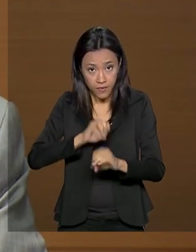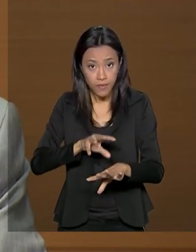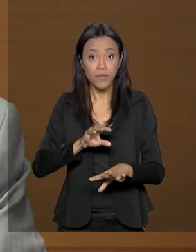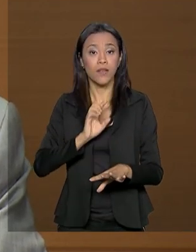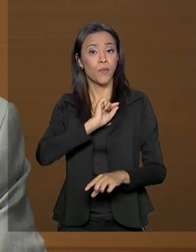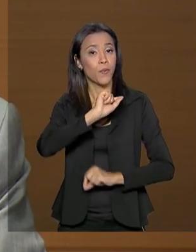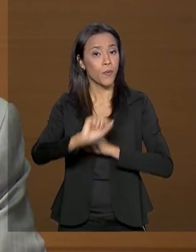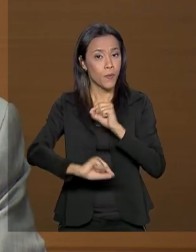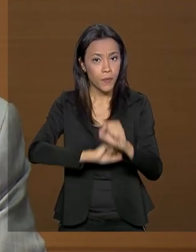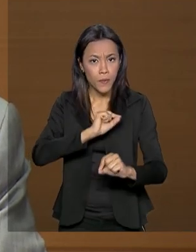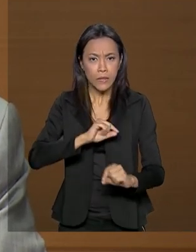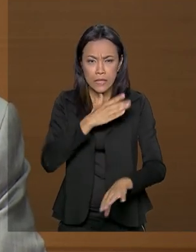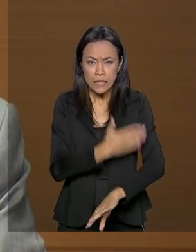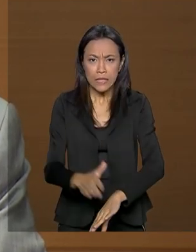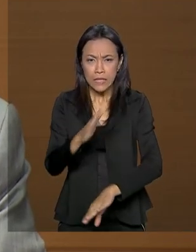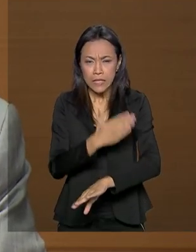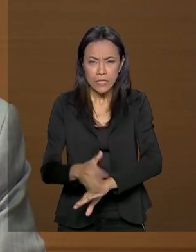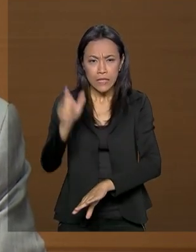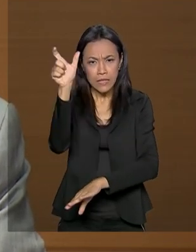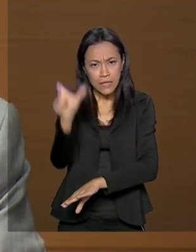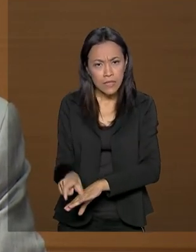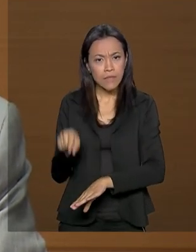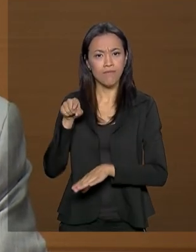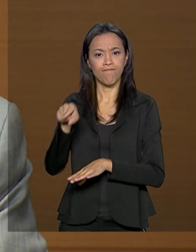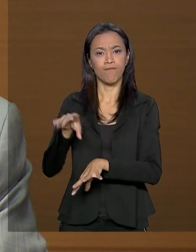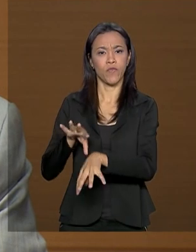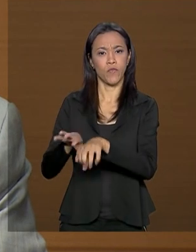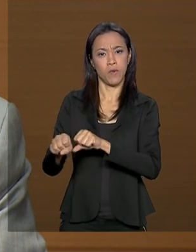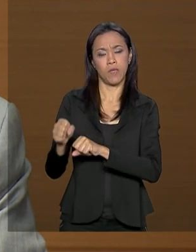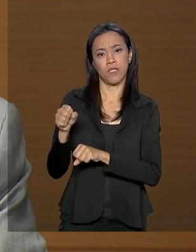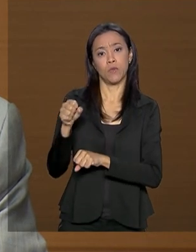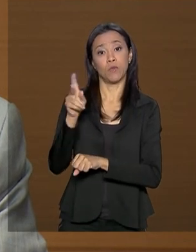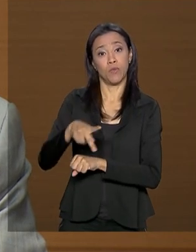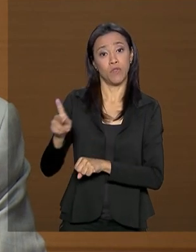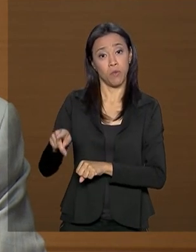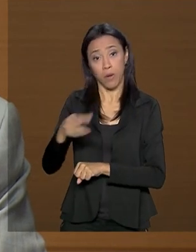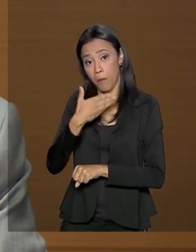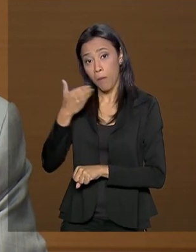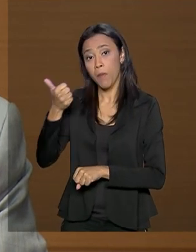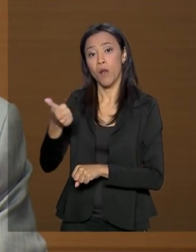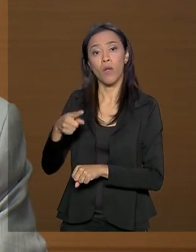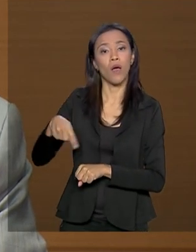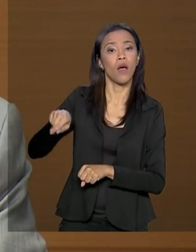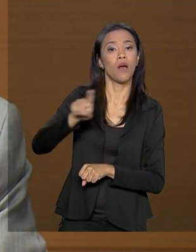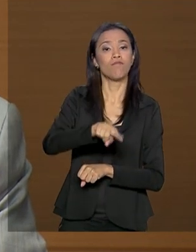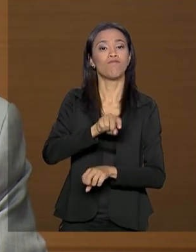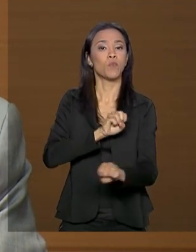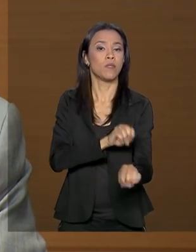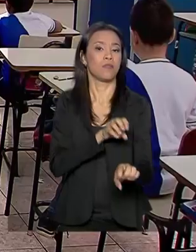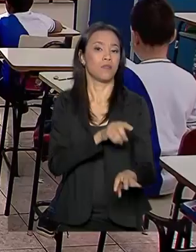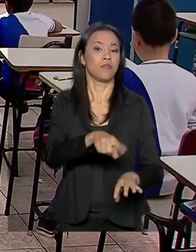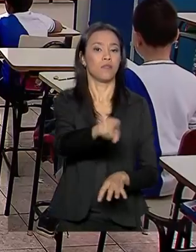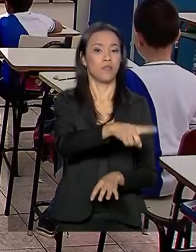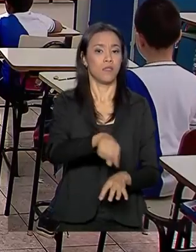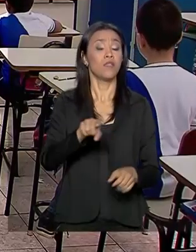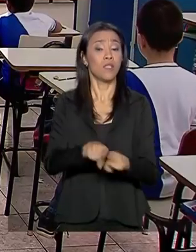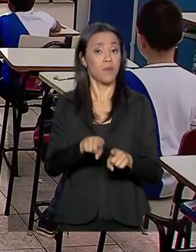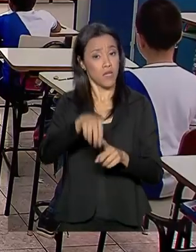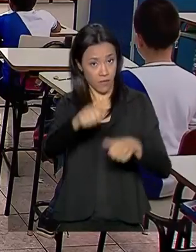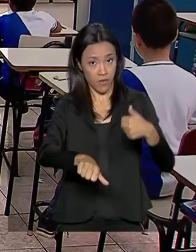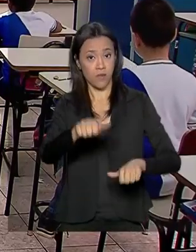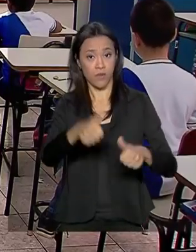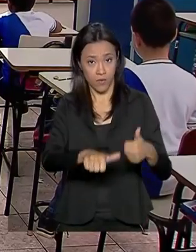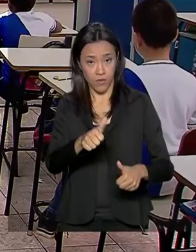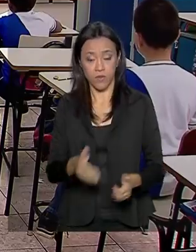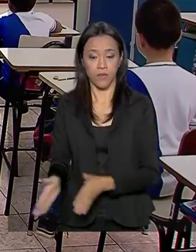investindo na capacitação do professor para melhorar lá na ponta os indicadores de educação. O início das aulas